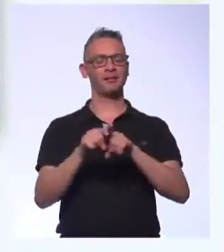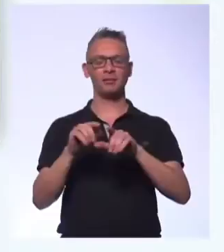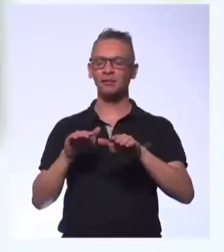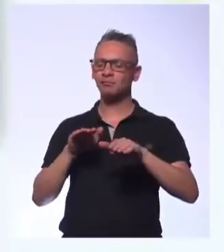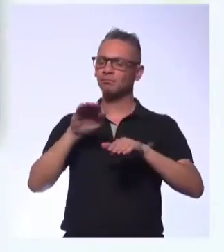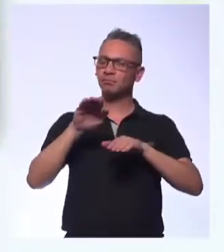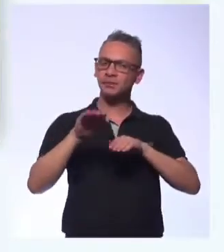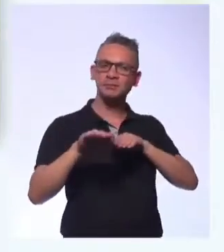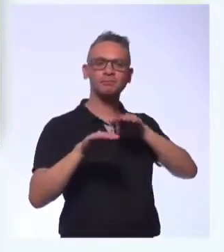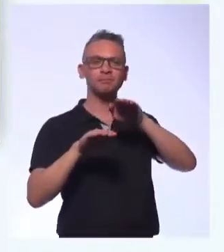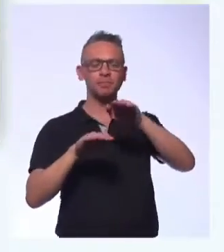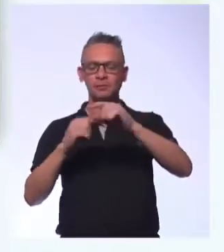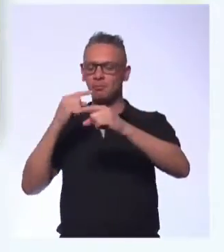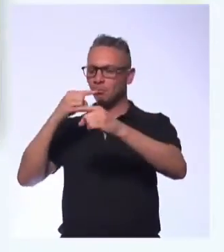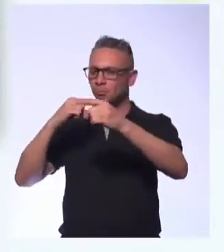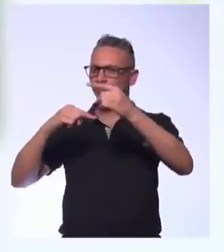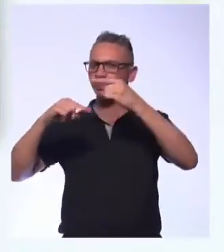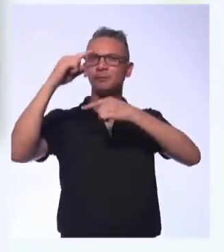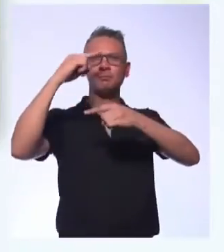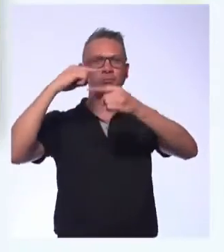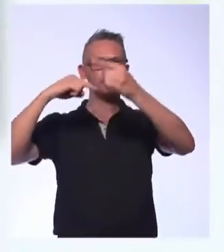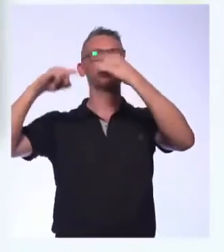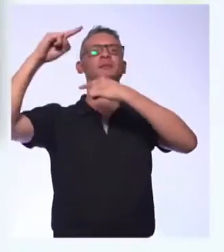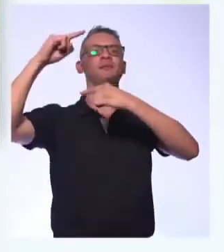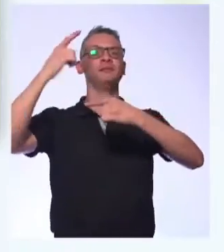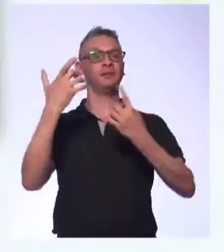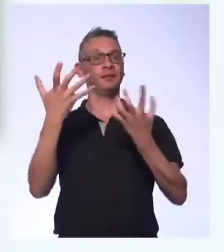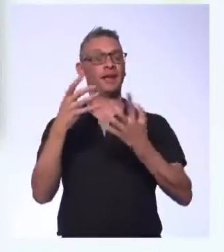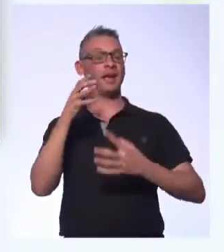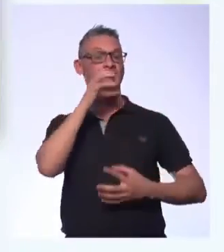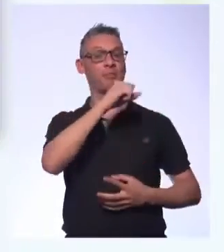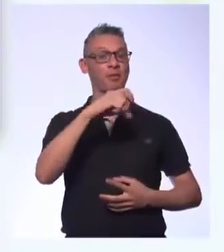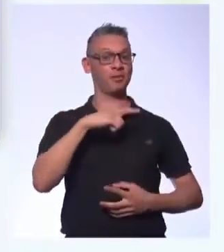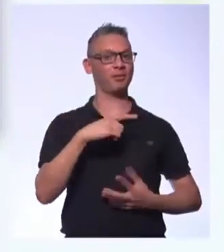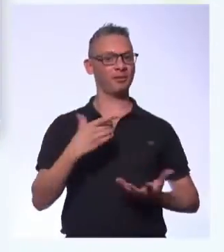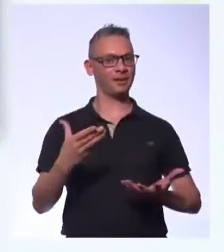passos, ele quer subir frequentemente, constantemente e rapidamente.